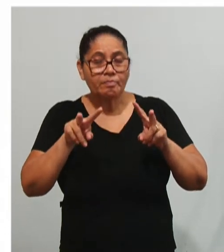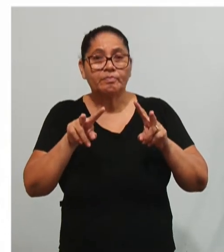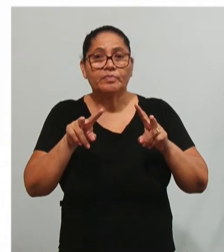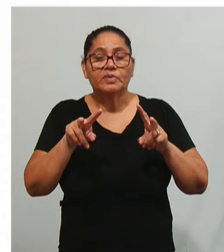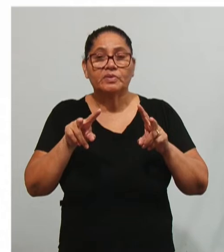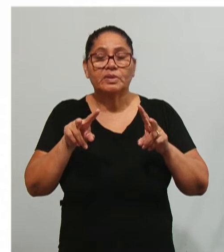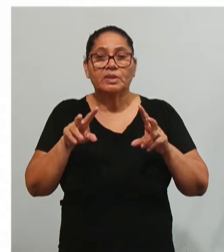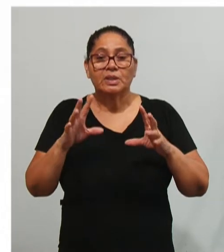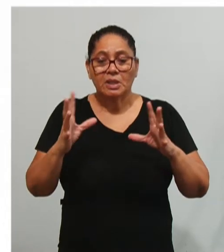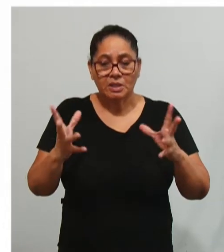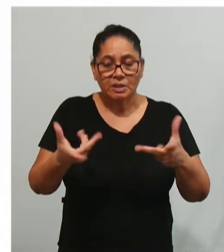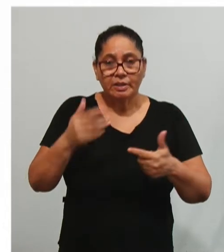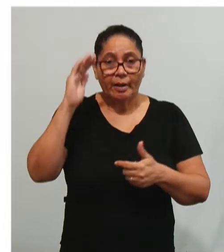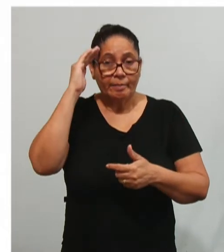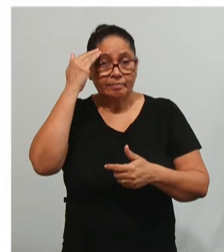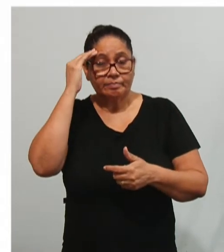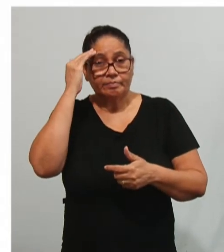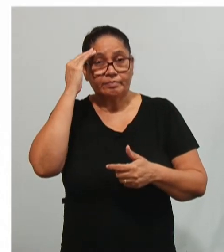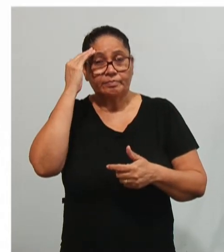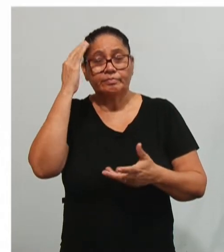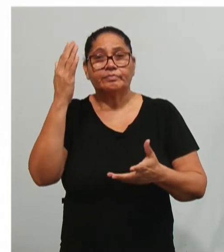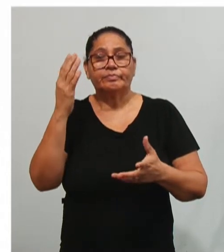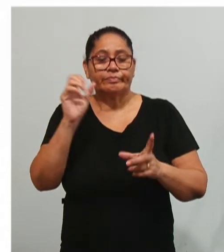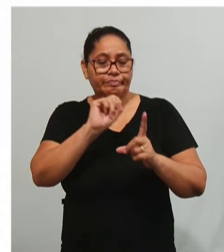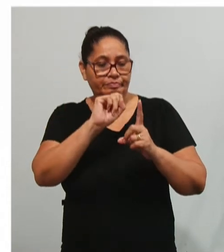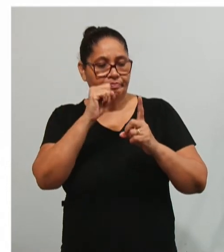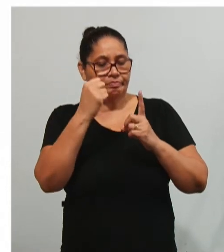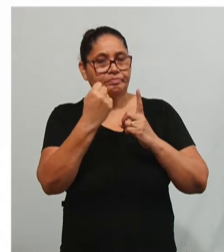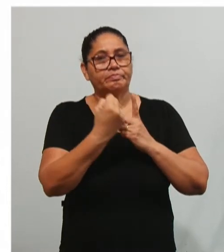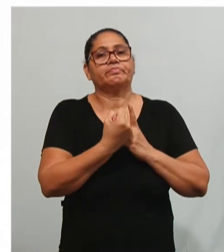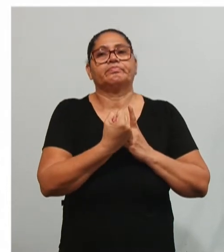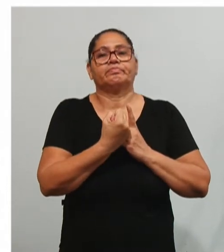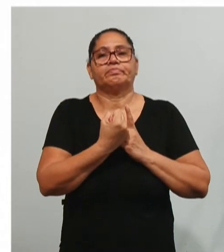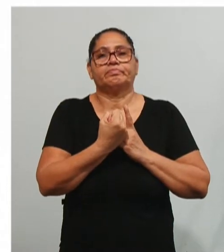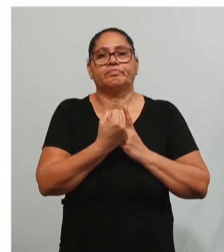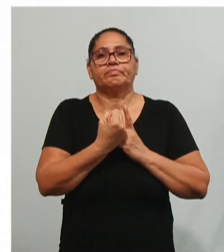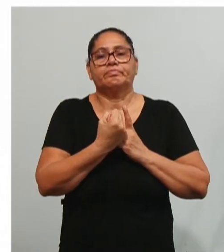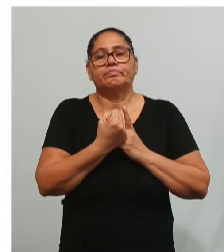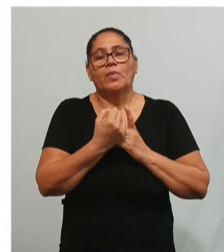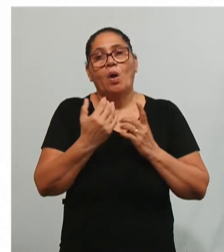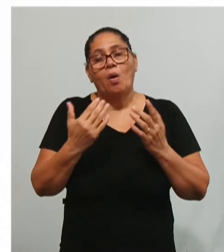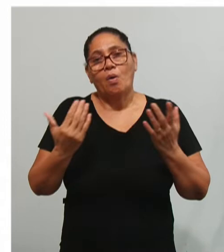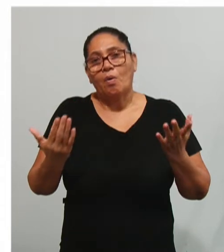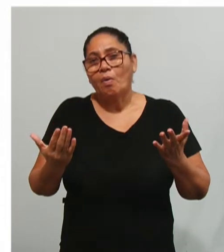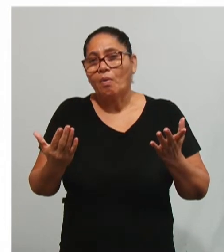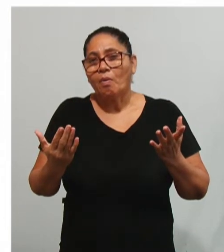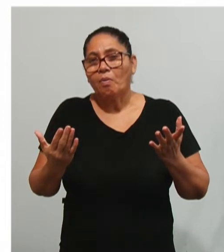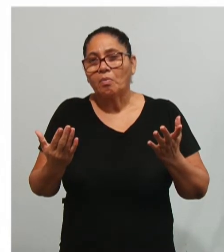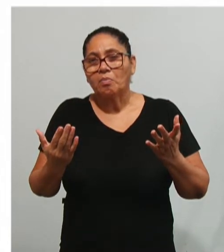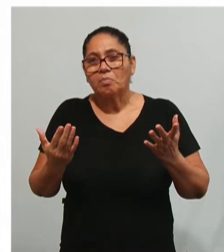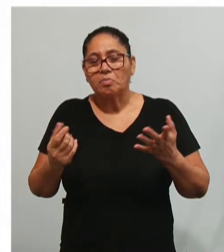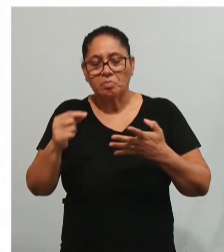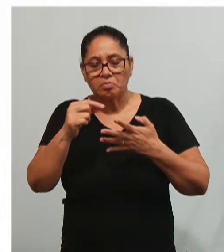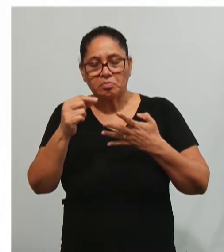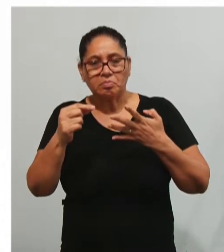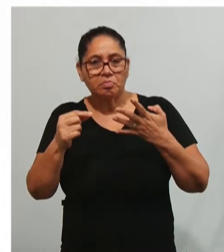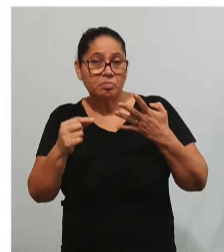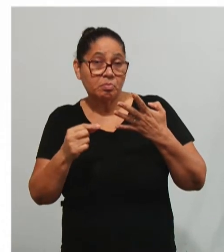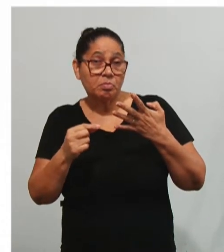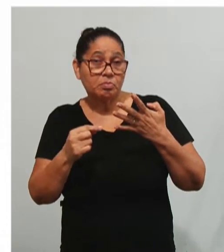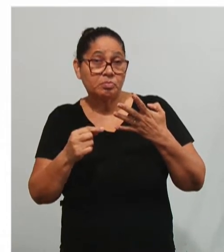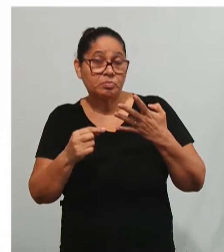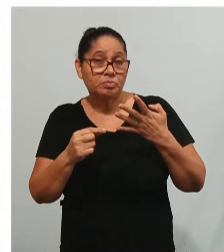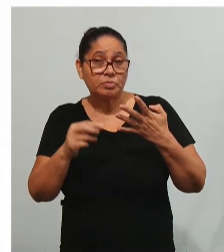atendem aos objetivos estabelecidos pela sociedade. Ou seja, num ponto, tendo como ponto a